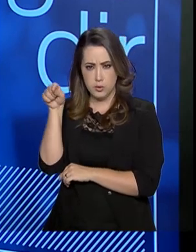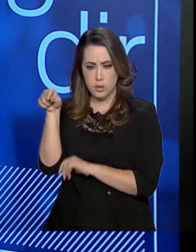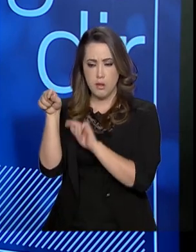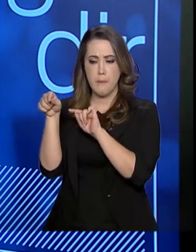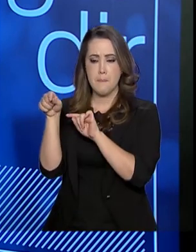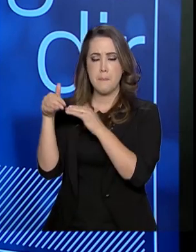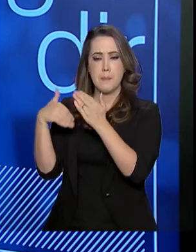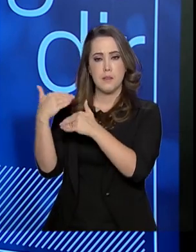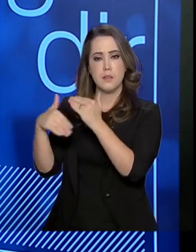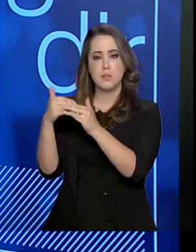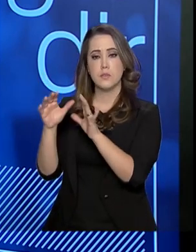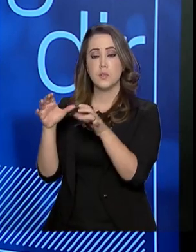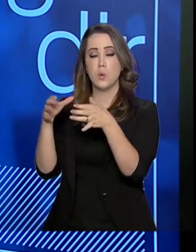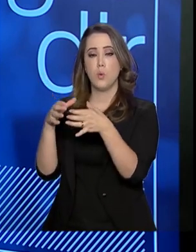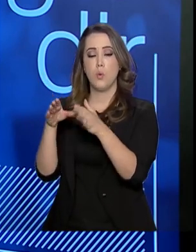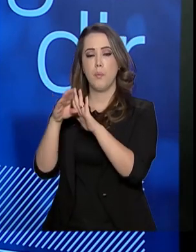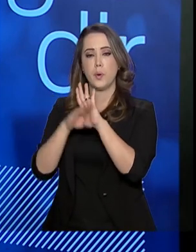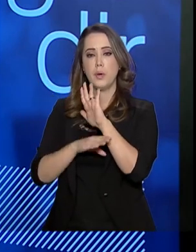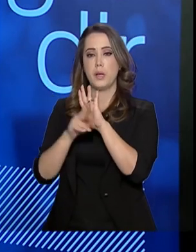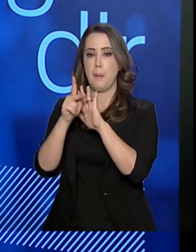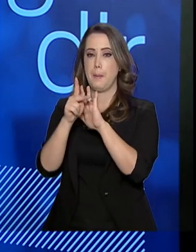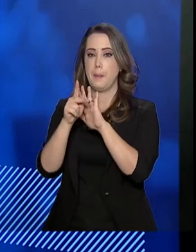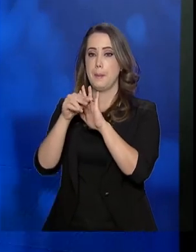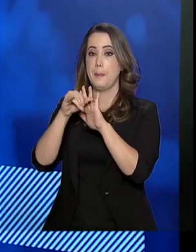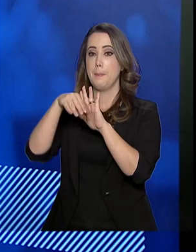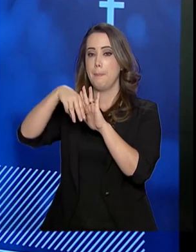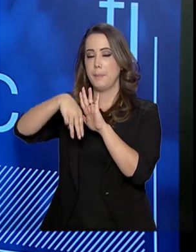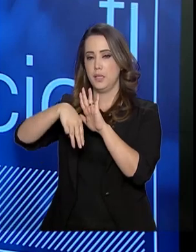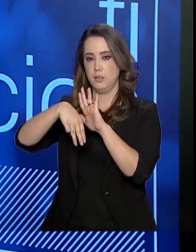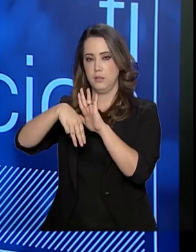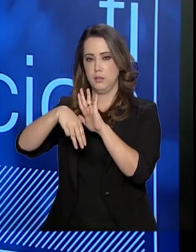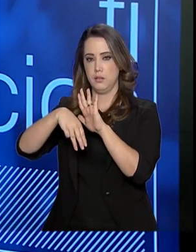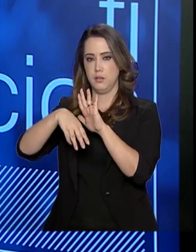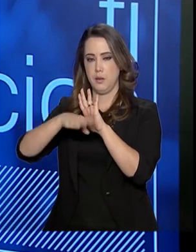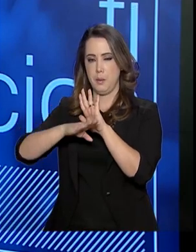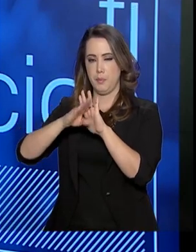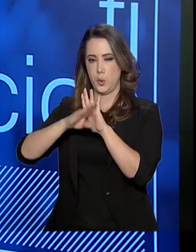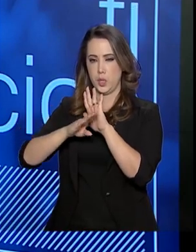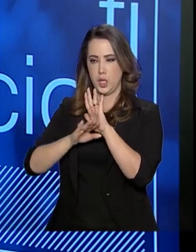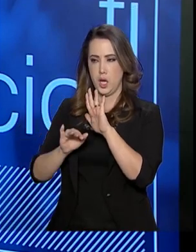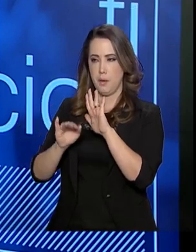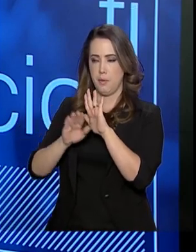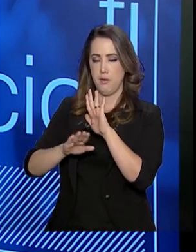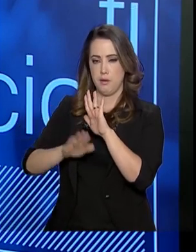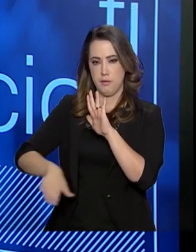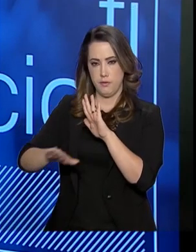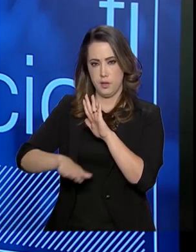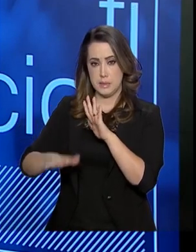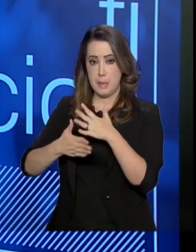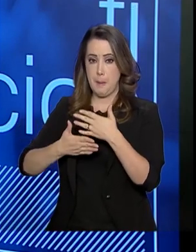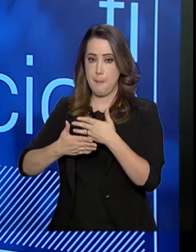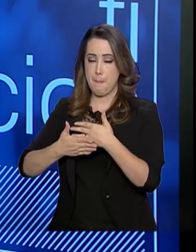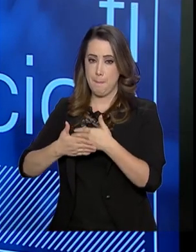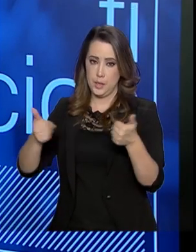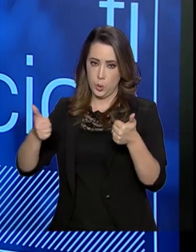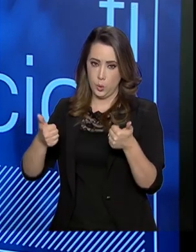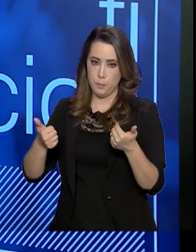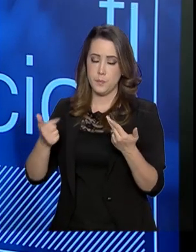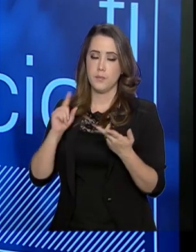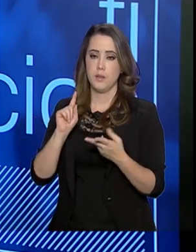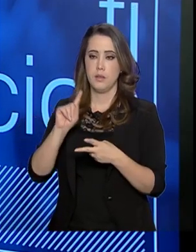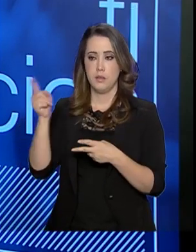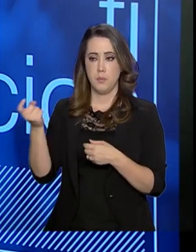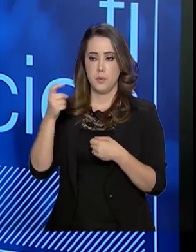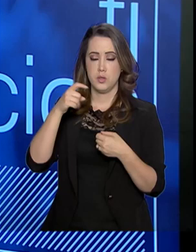E dali nasceu a experiência com a qual ele convive até hoje. Depois ele veio para a Câmara e na Câmara